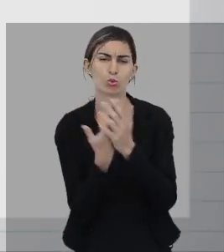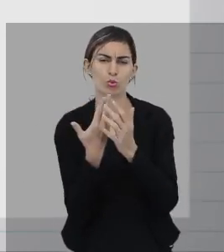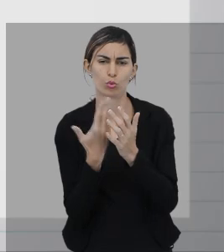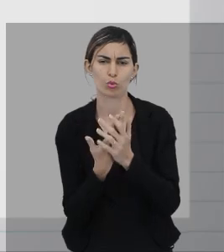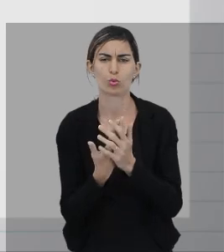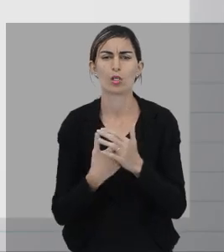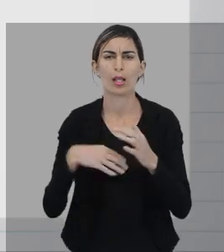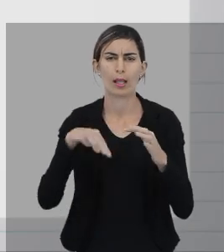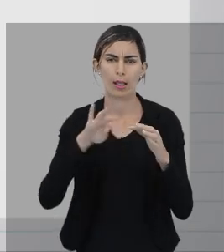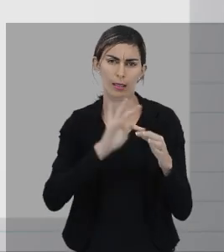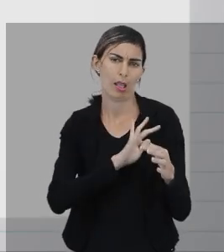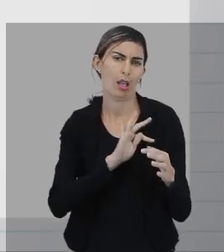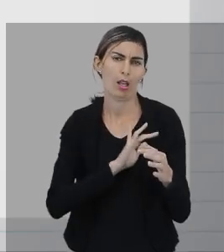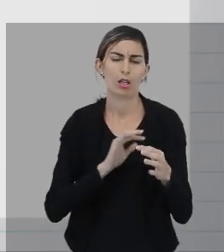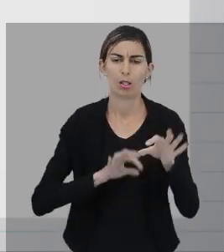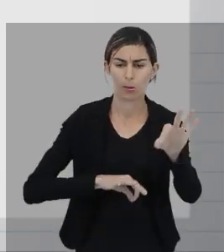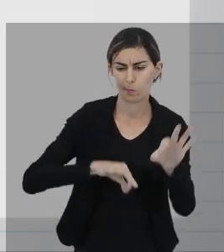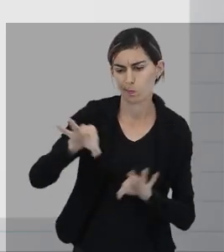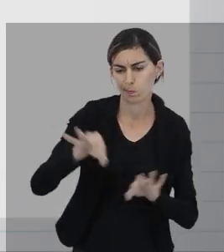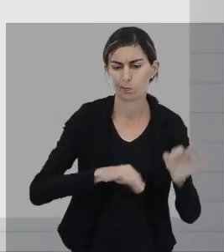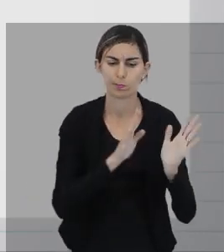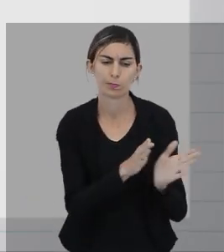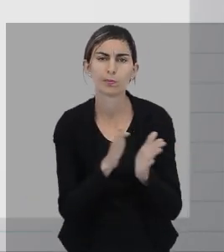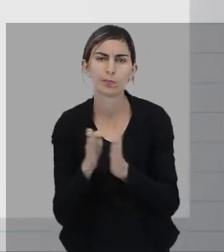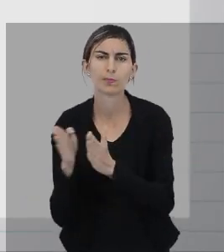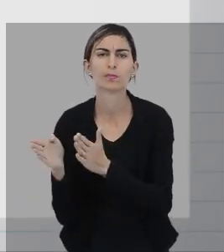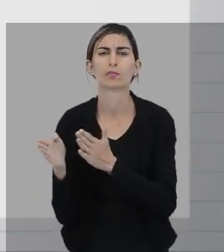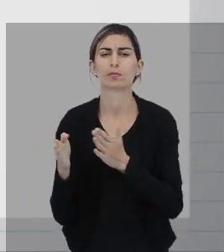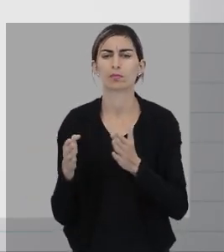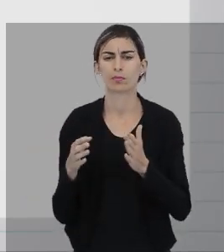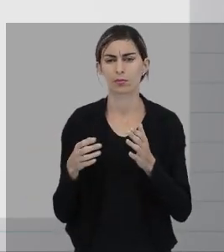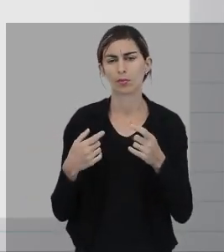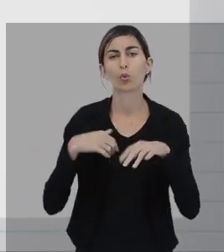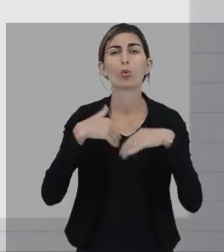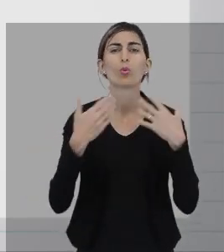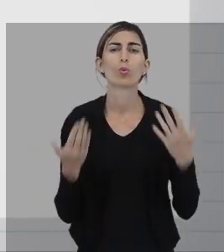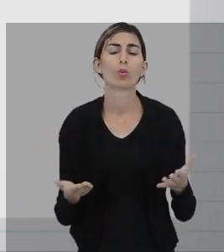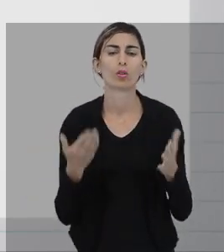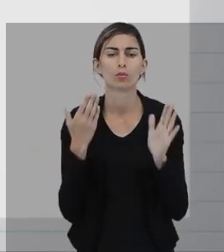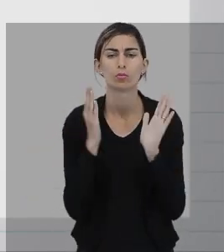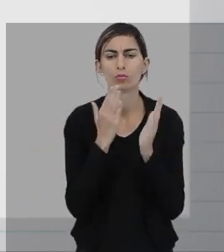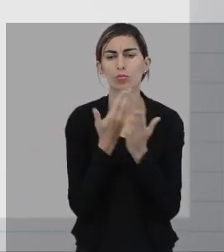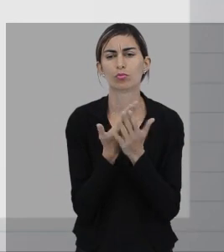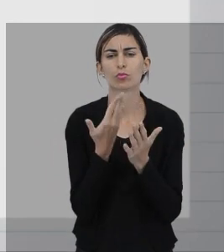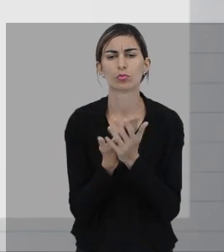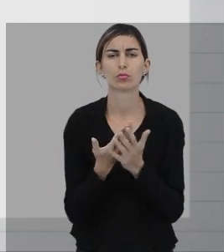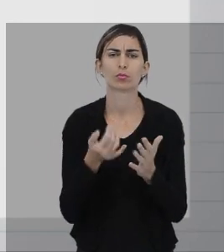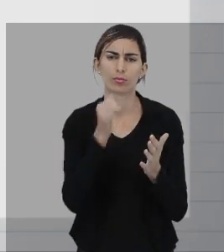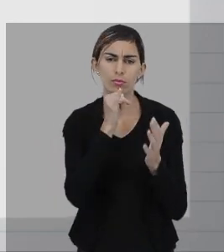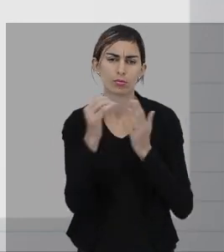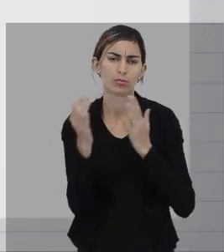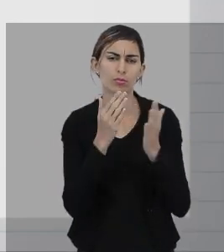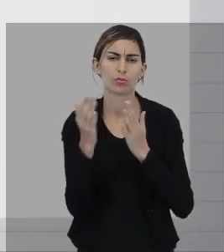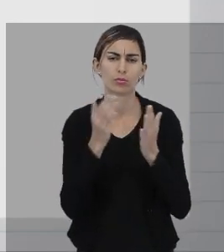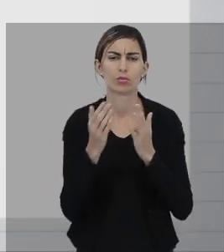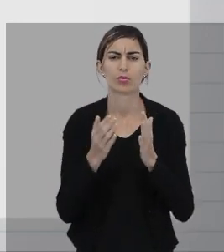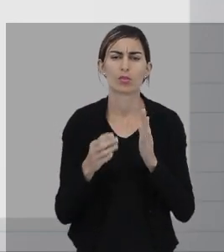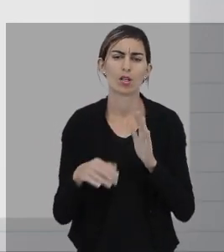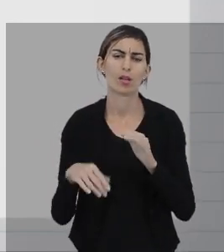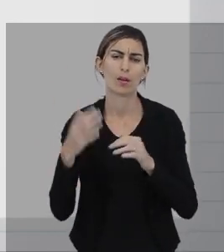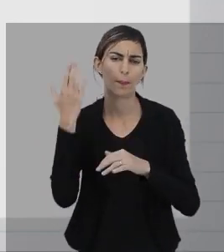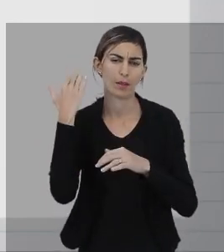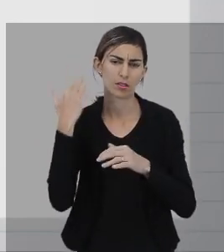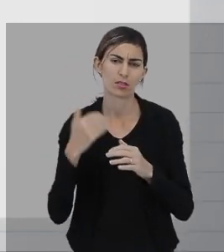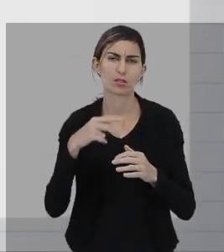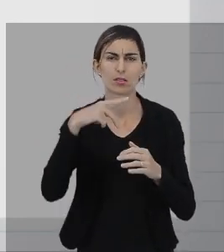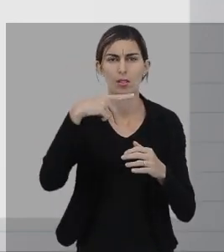estudaremos técnicas e estratégias de organização, na qual estudaremos, por exemplo, alguns aspectos dos